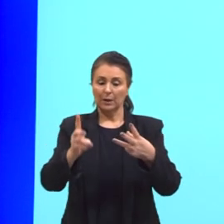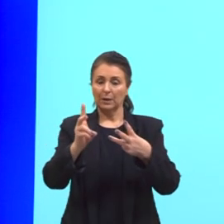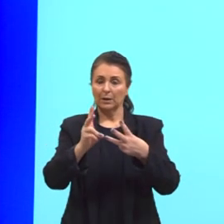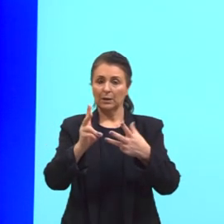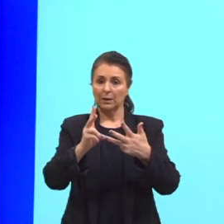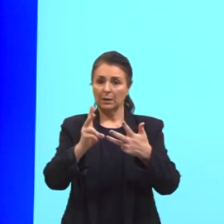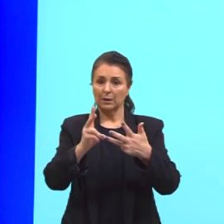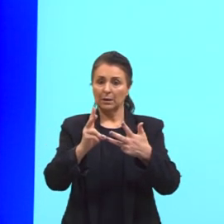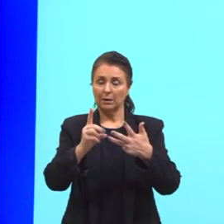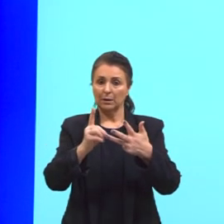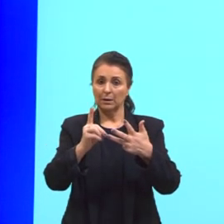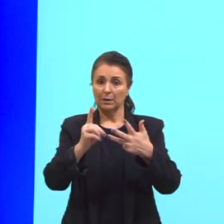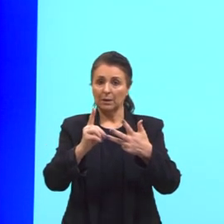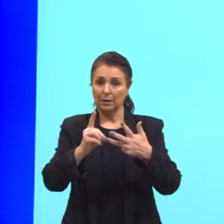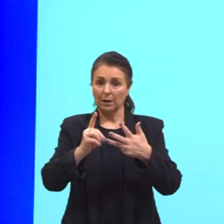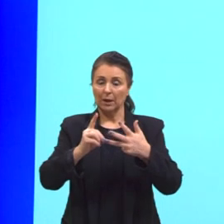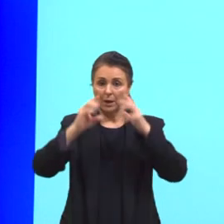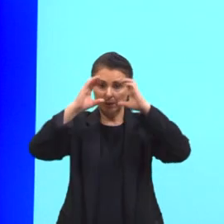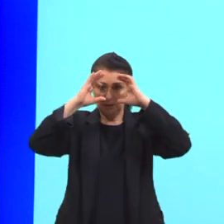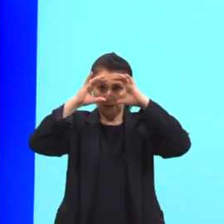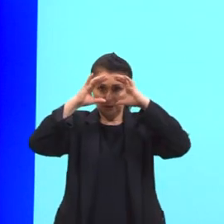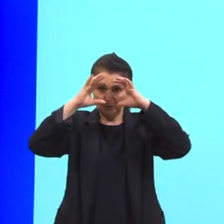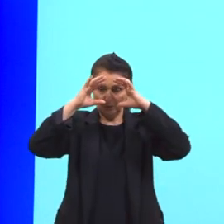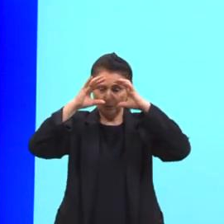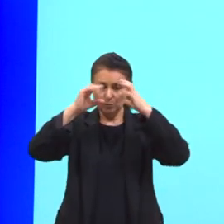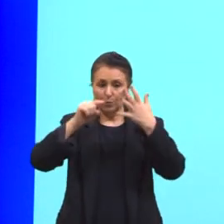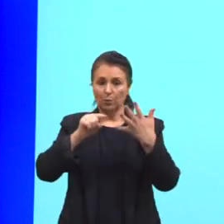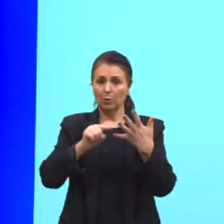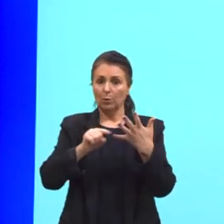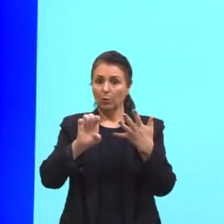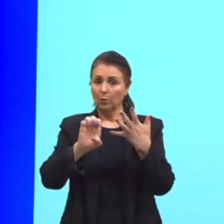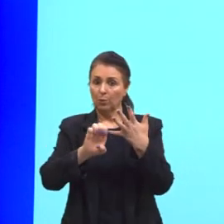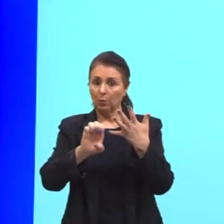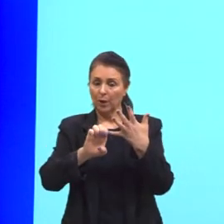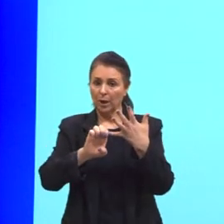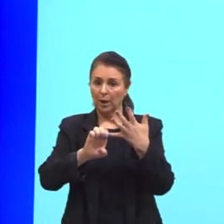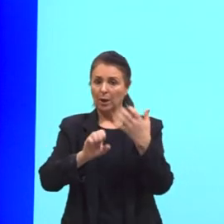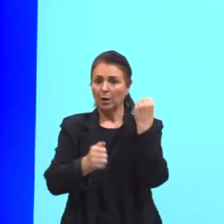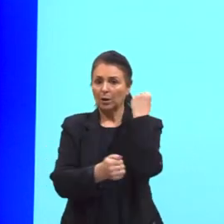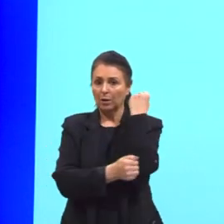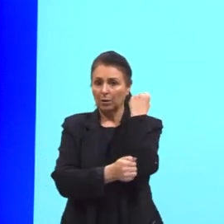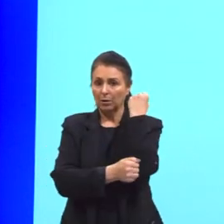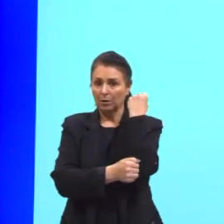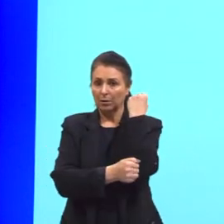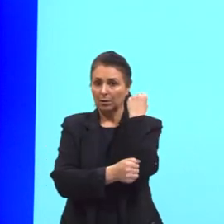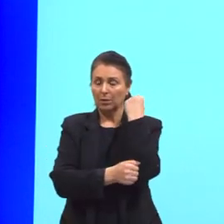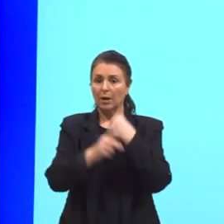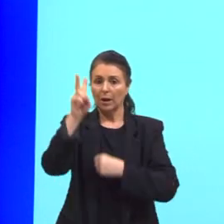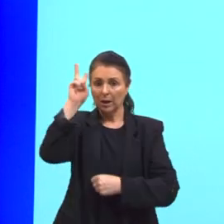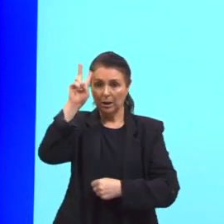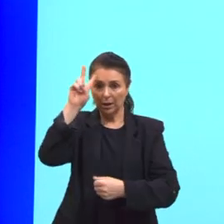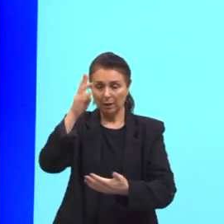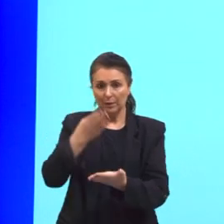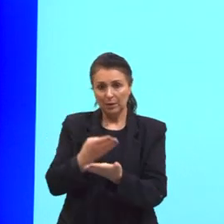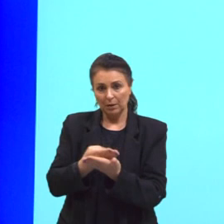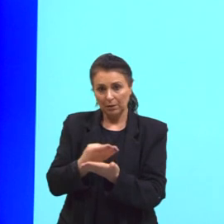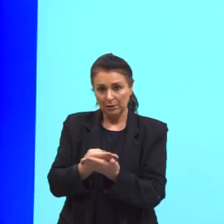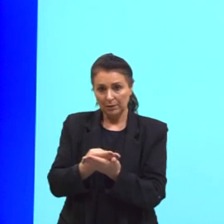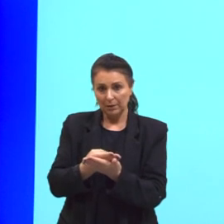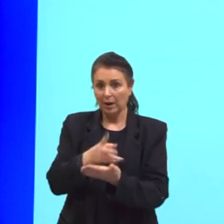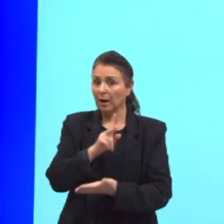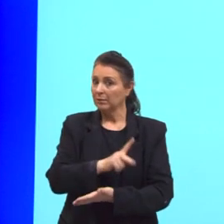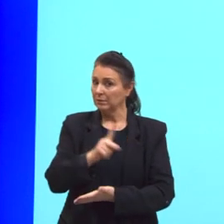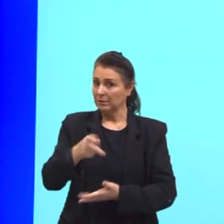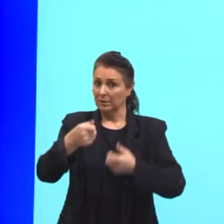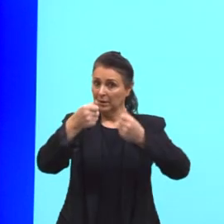Ou letra E, ósseo? Então, gente, lembra da aula? Então, nós falamos sobre isso, não é?